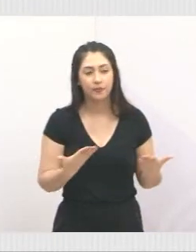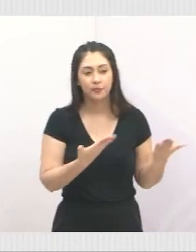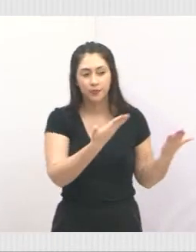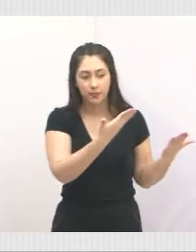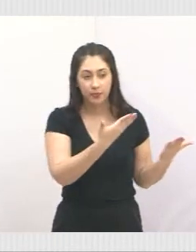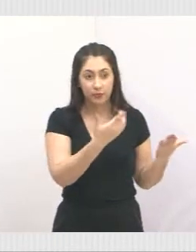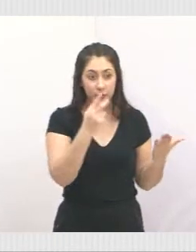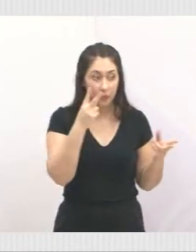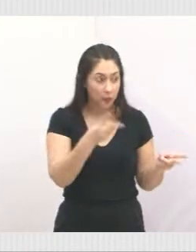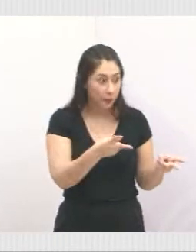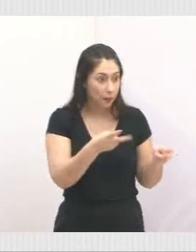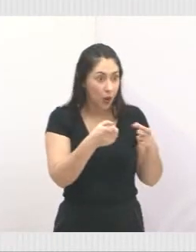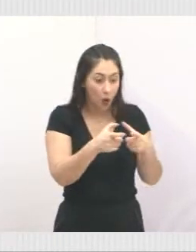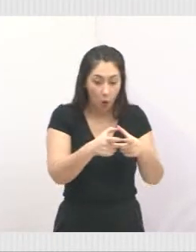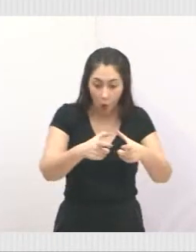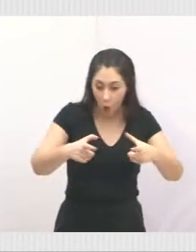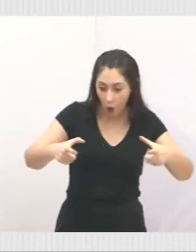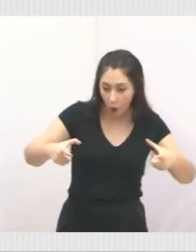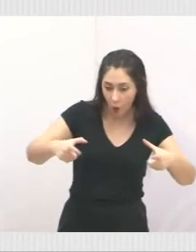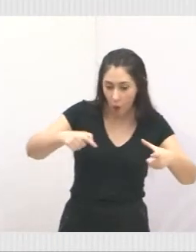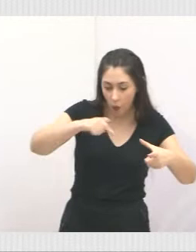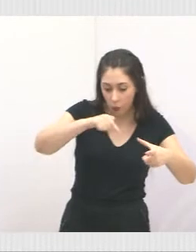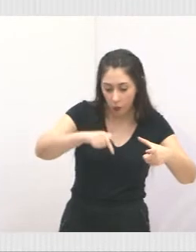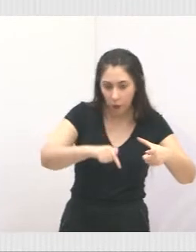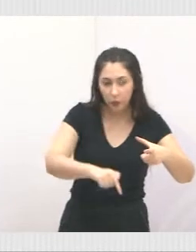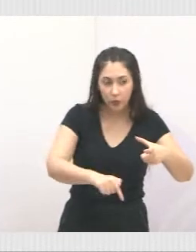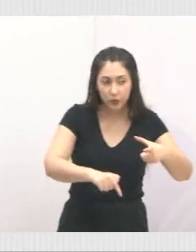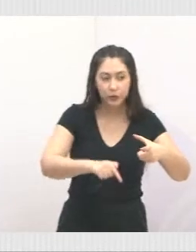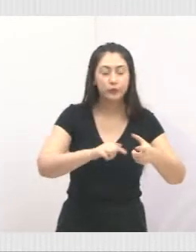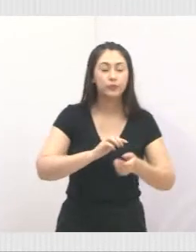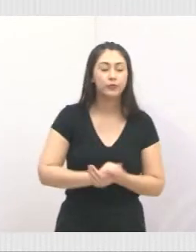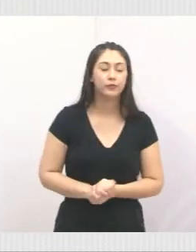verem o tamanho da cratera que se formou.